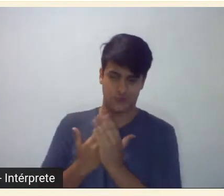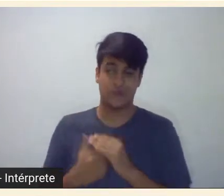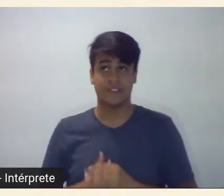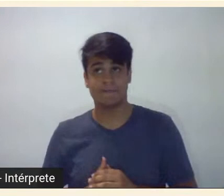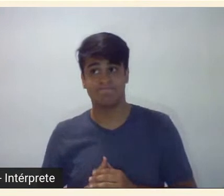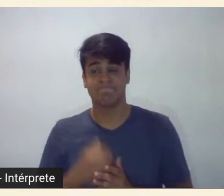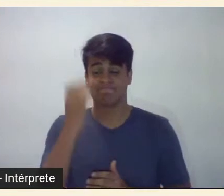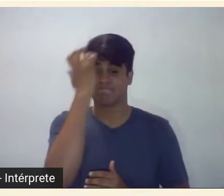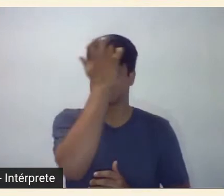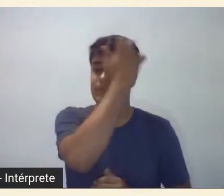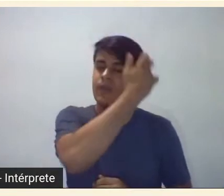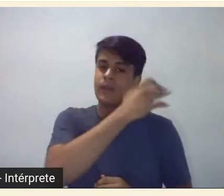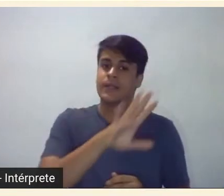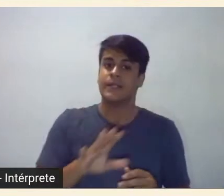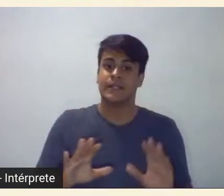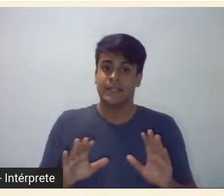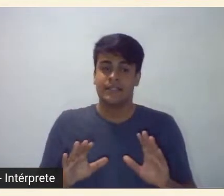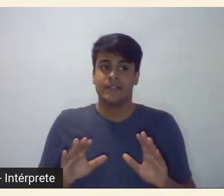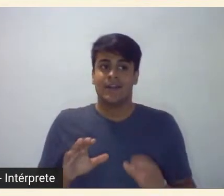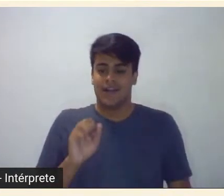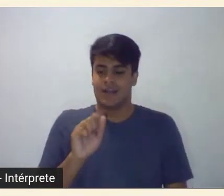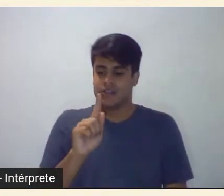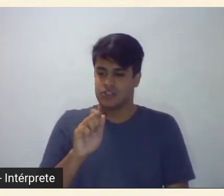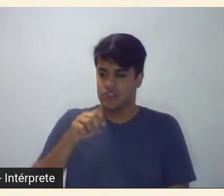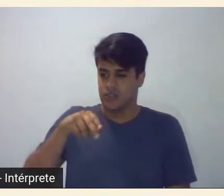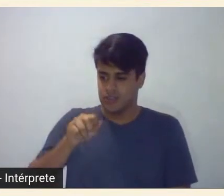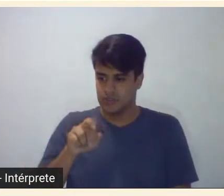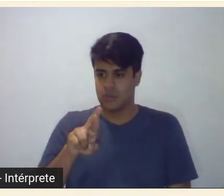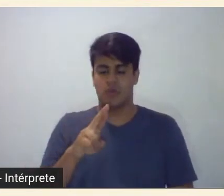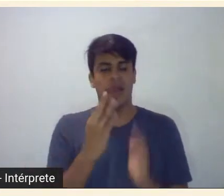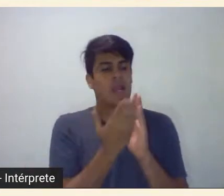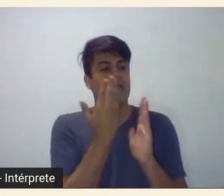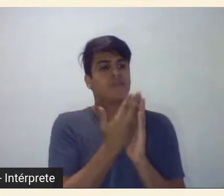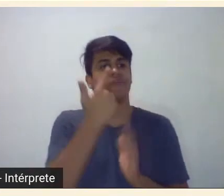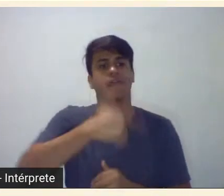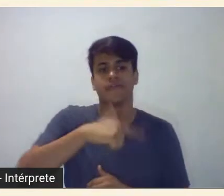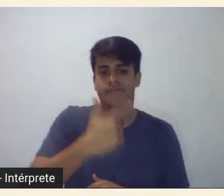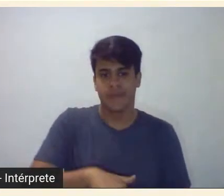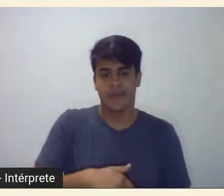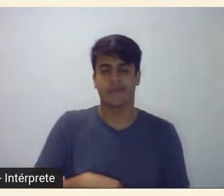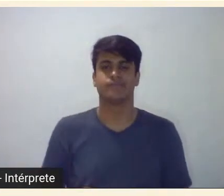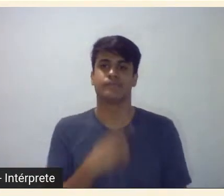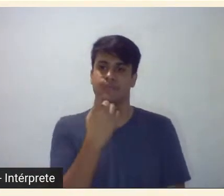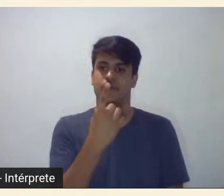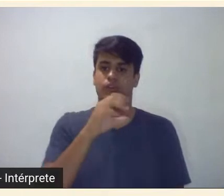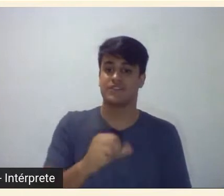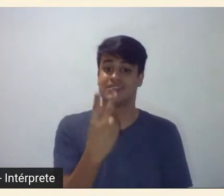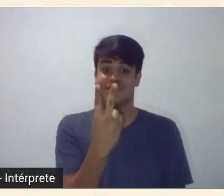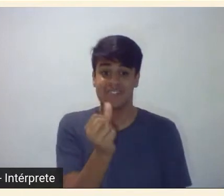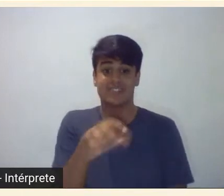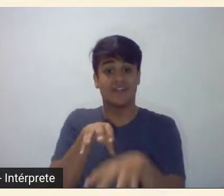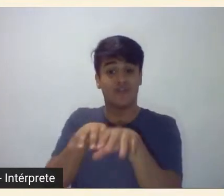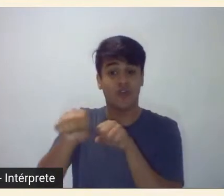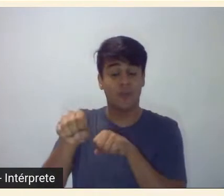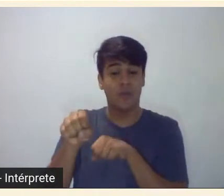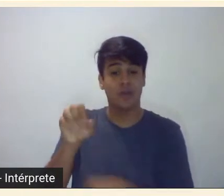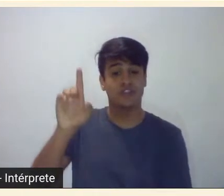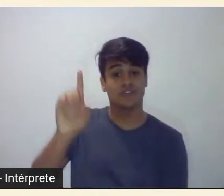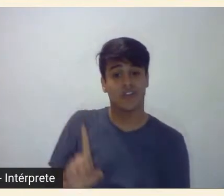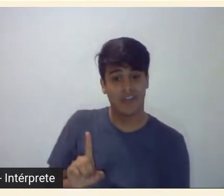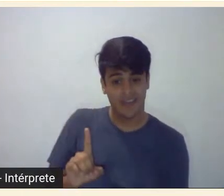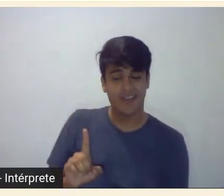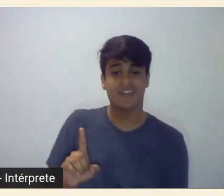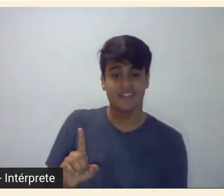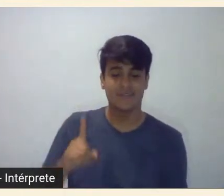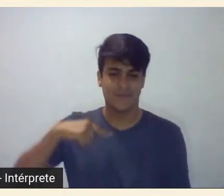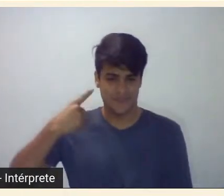o fato do Agenor não ter publicado o livro em 1926 ele se forma em direito ele faz então uma bem